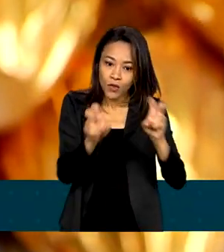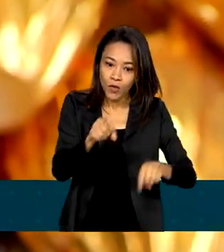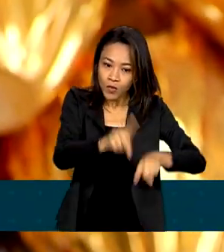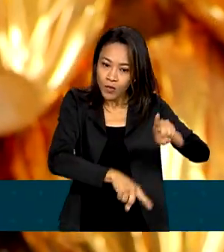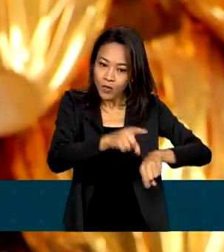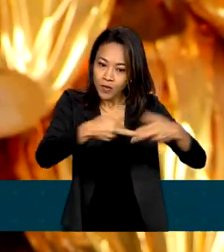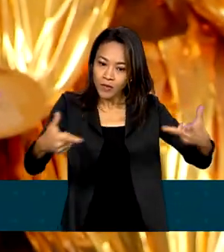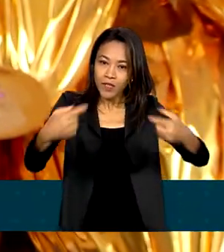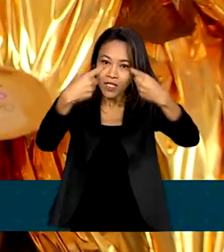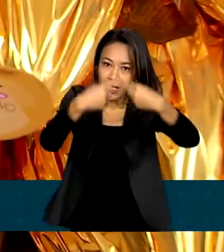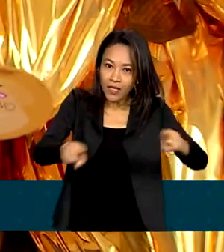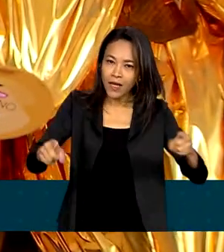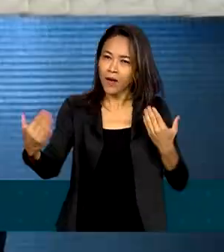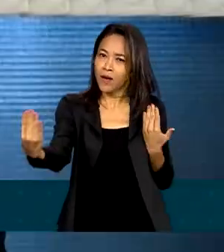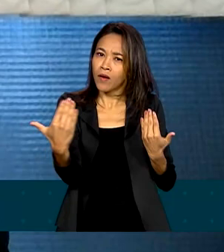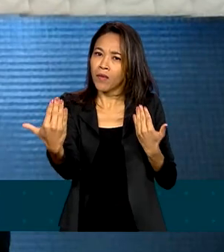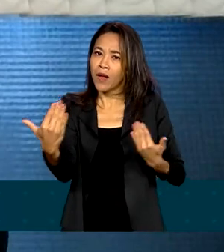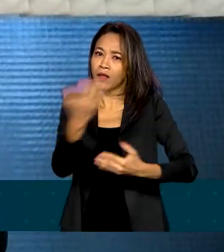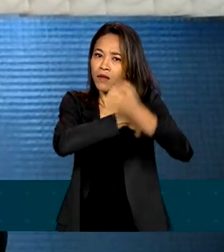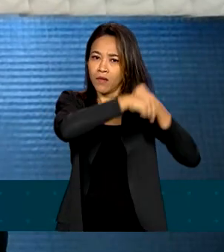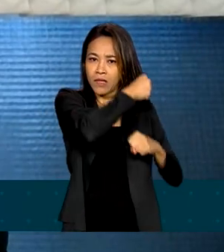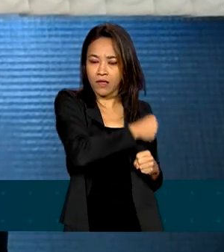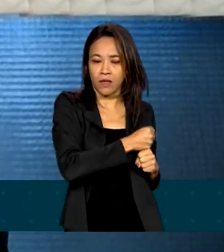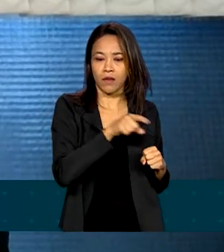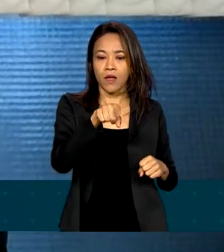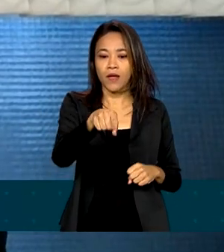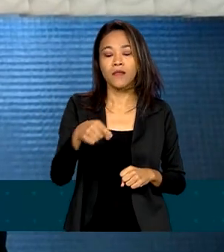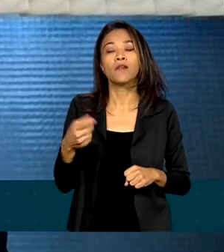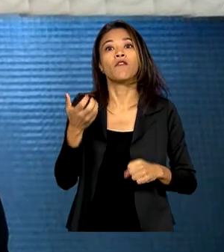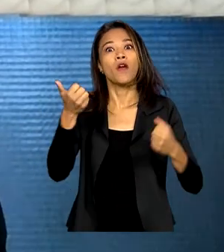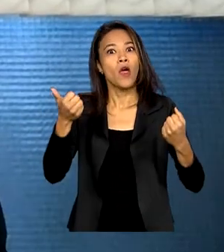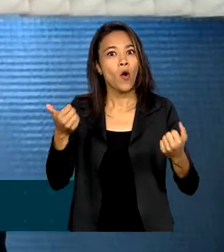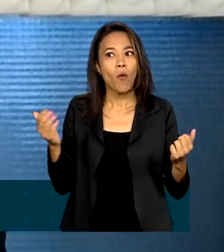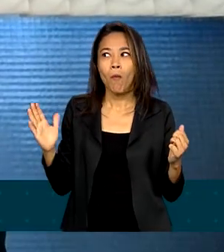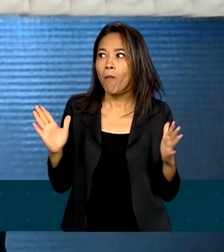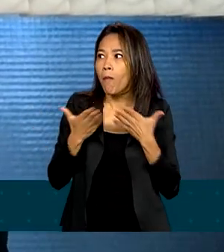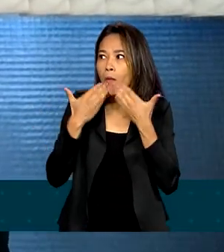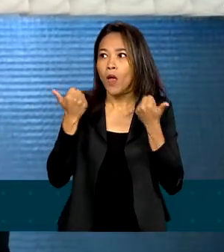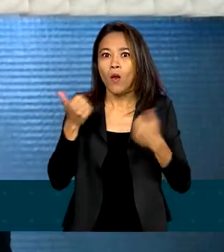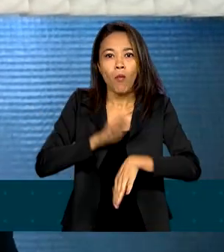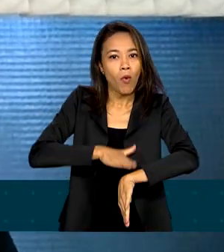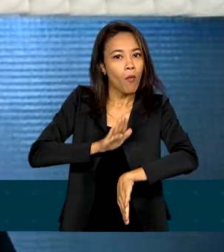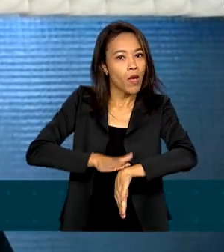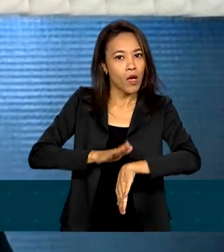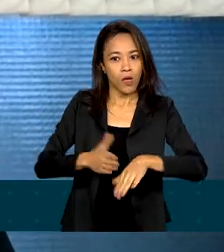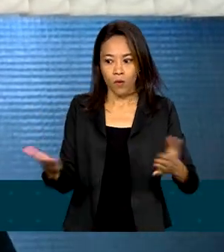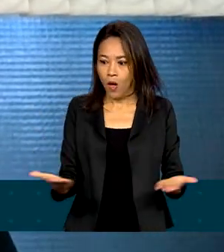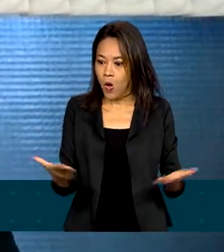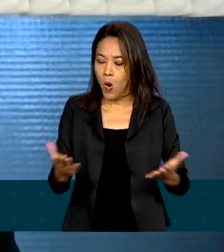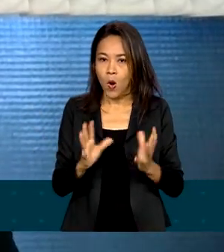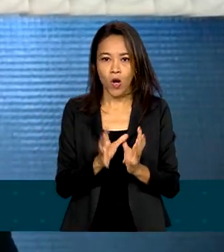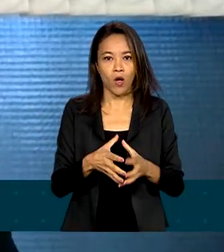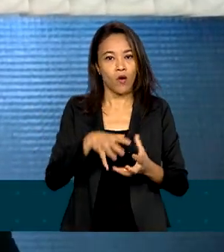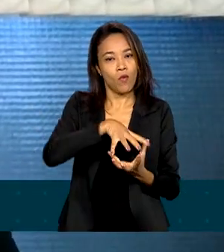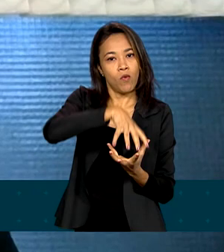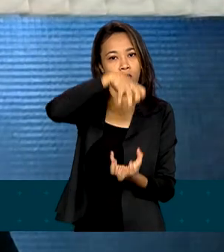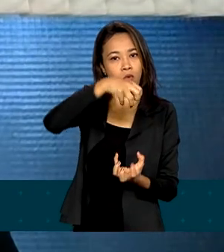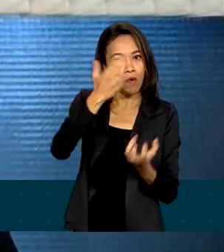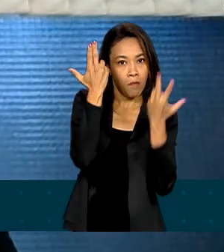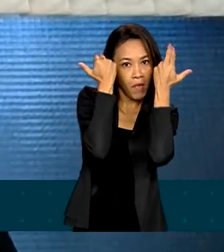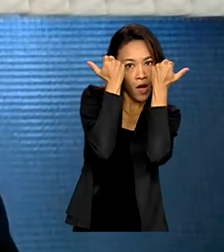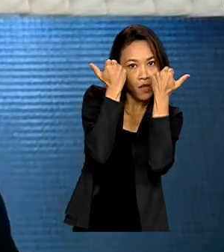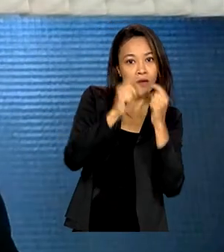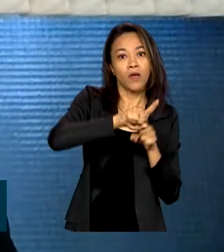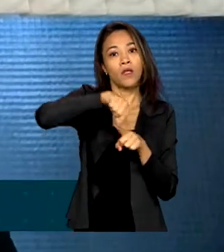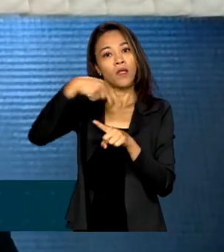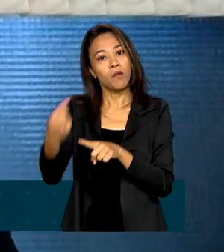em relação ao ano anterior. É o nosso maior momento de venda, é a Páscoa. O segundo maior momento é o Natal, depois vendidas